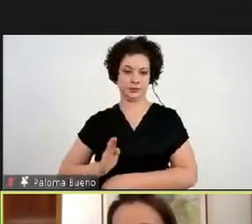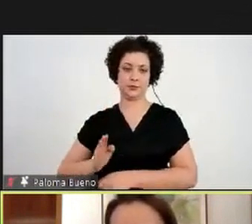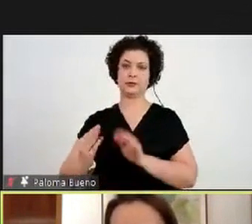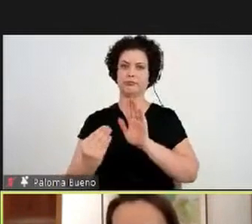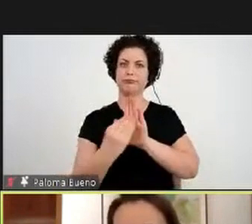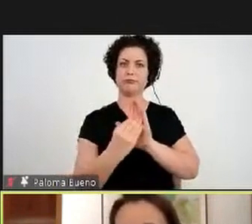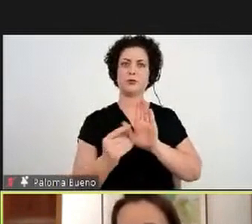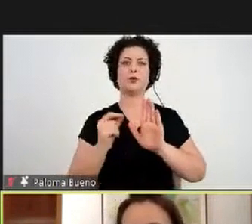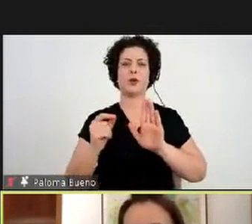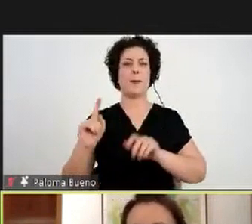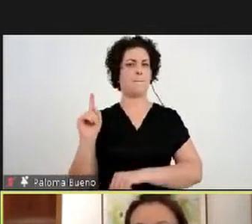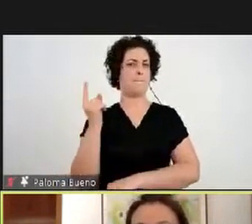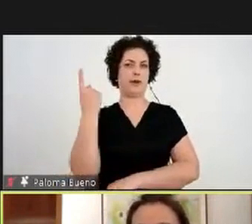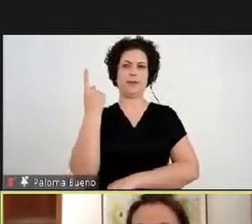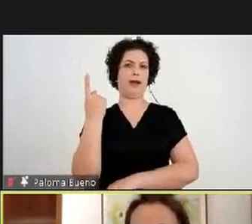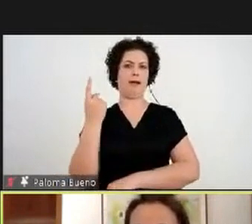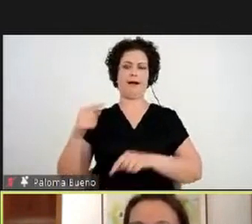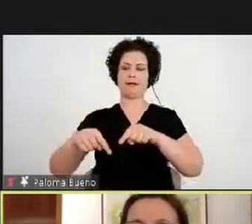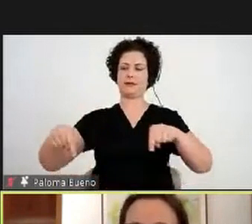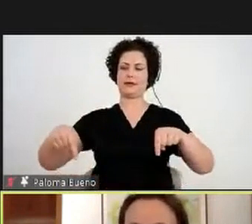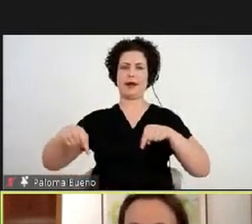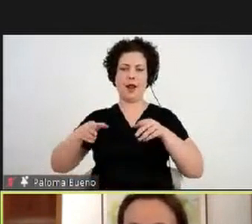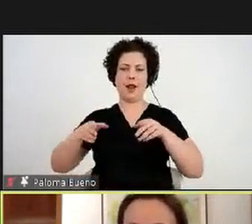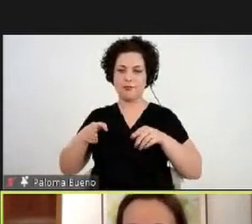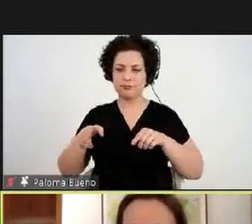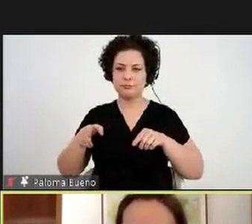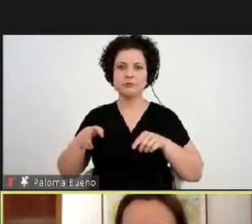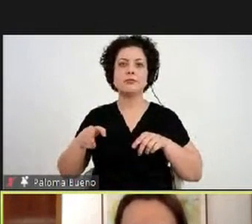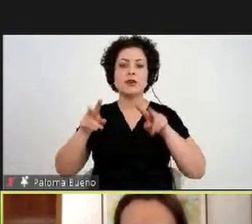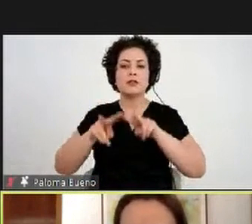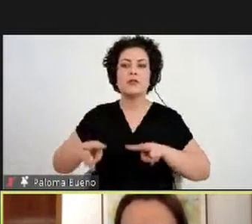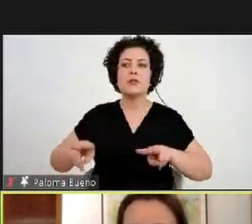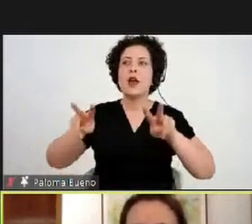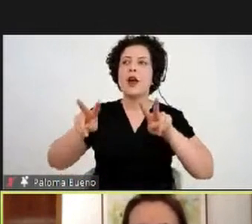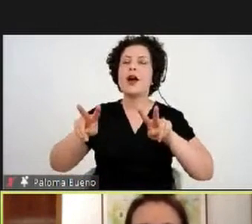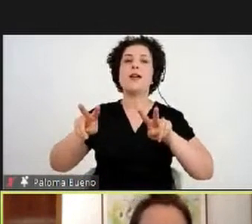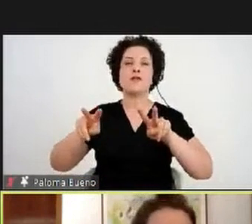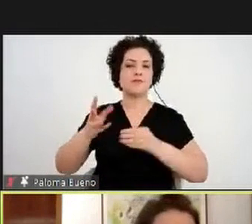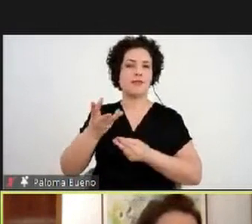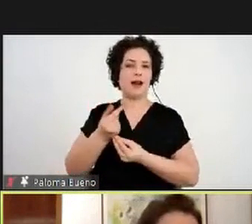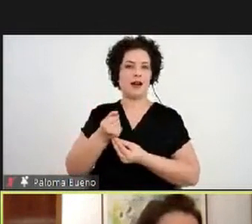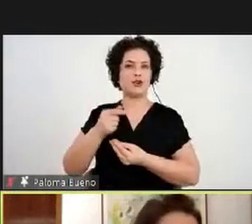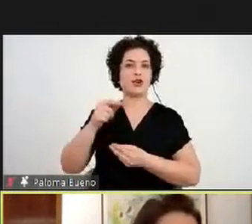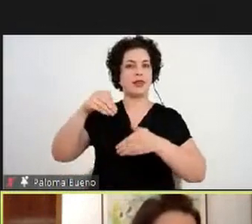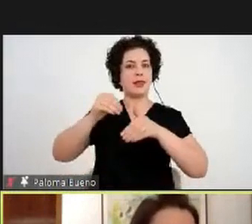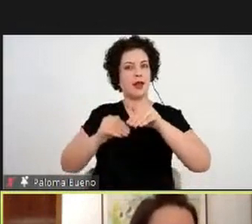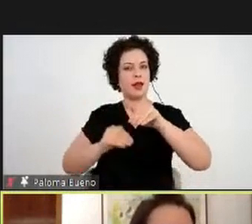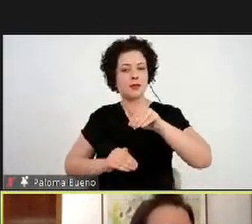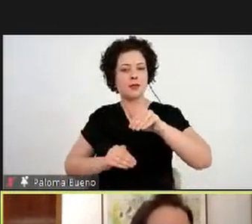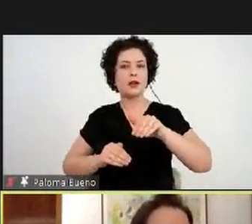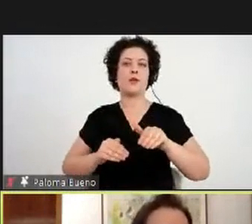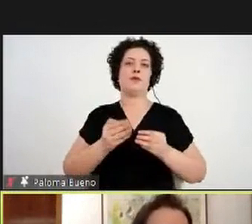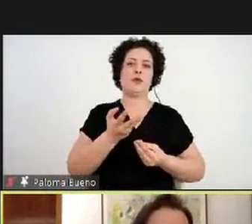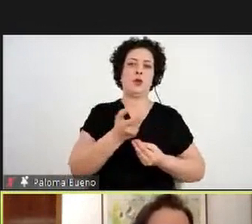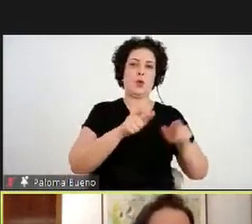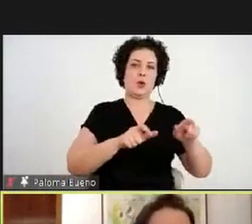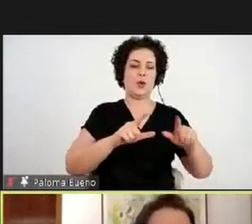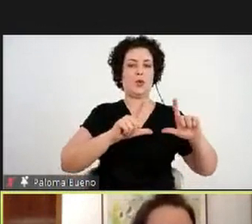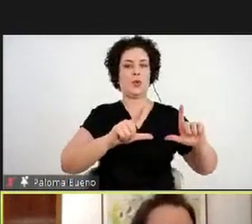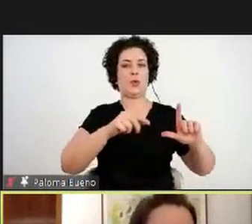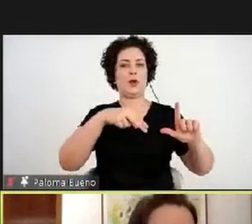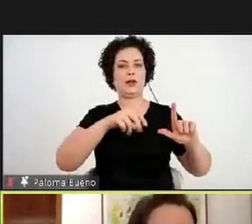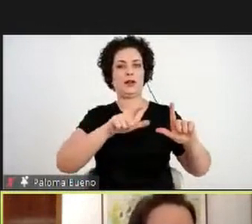na primeira sala aqui da exposição Visões da Arte no Acervo do MAC, com obras do Nelson Lerner, do